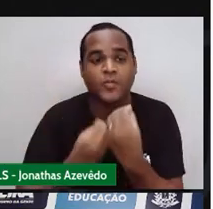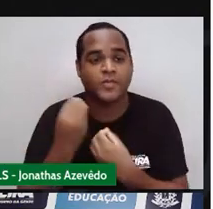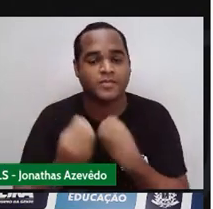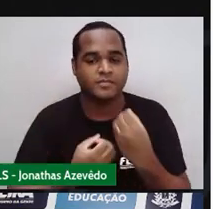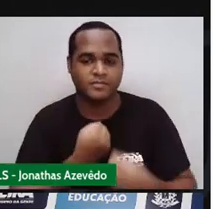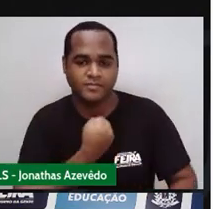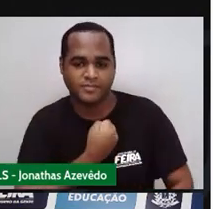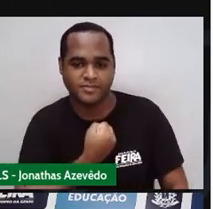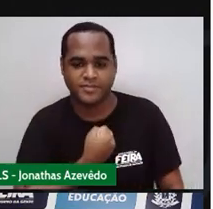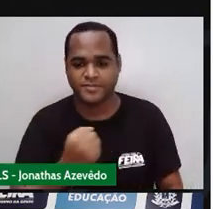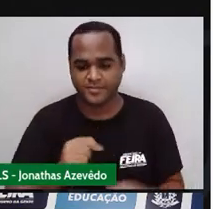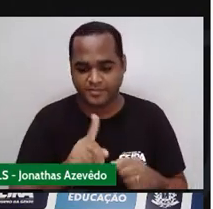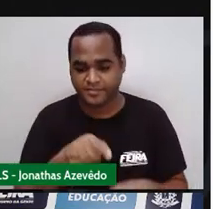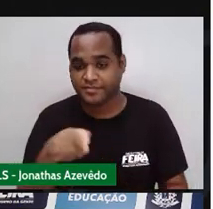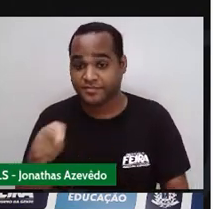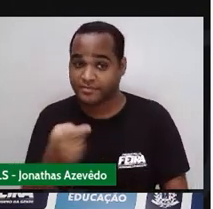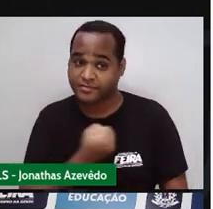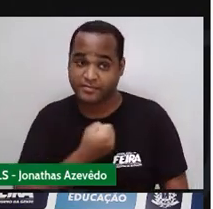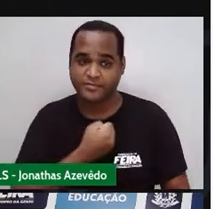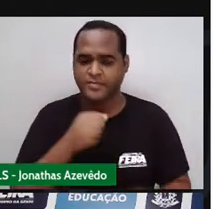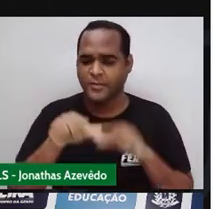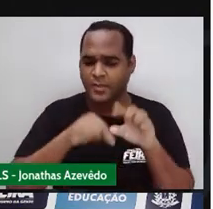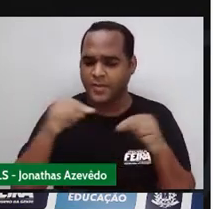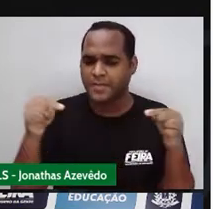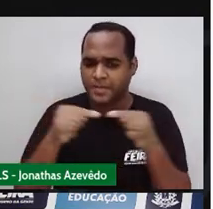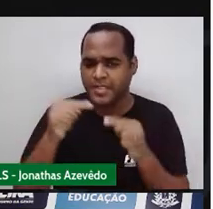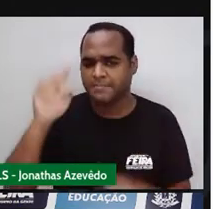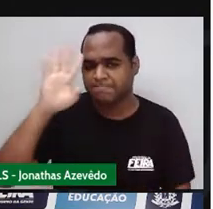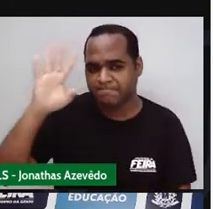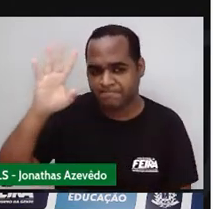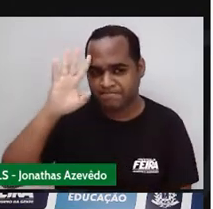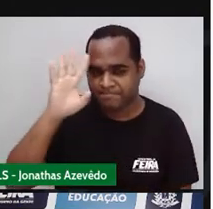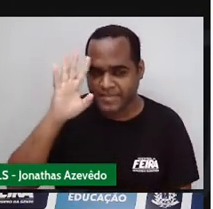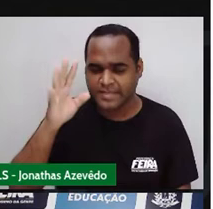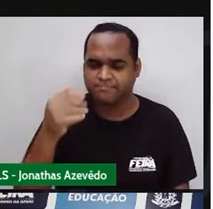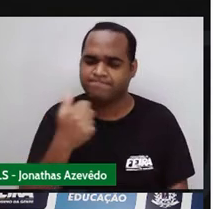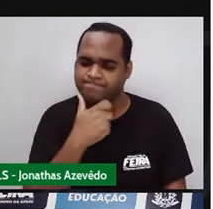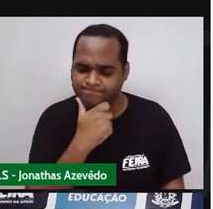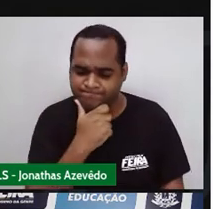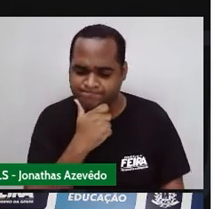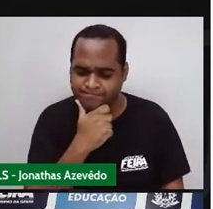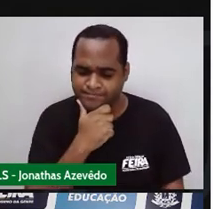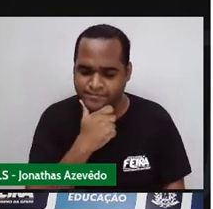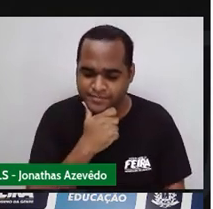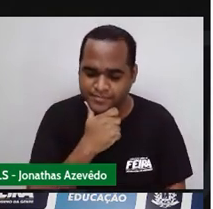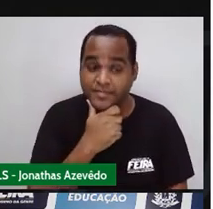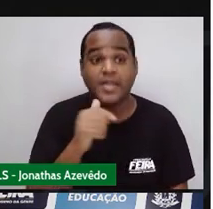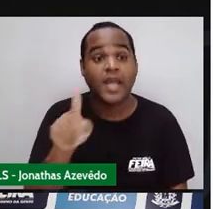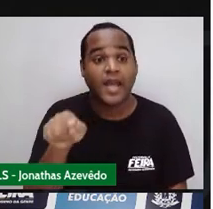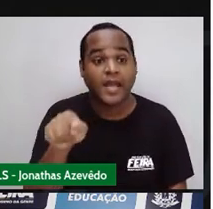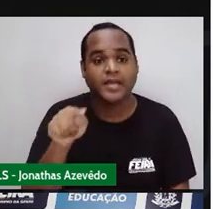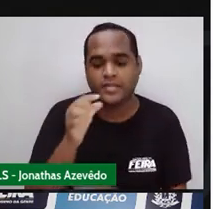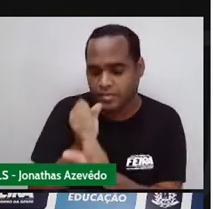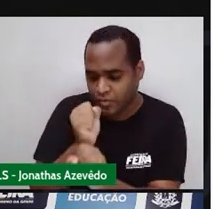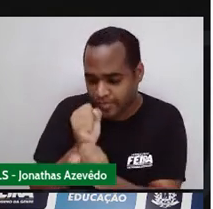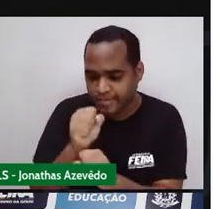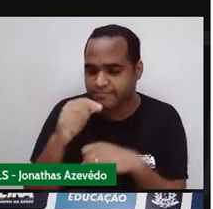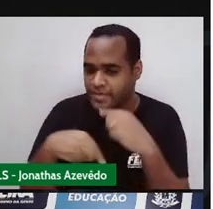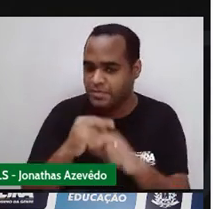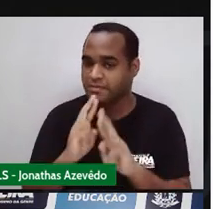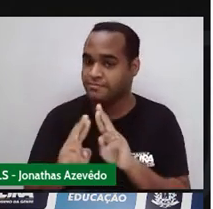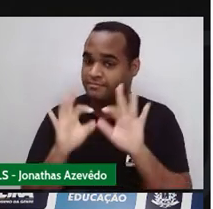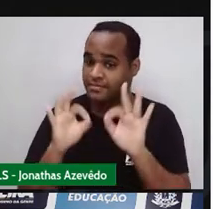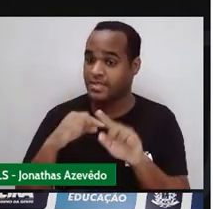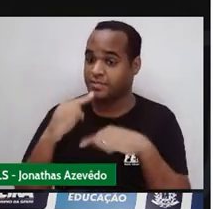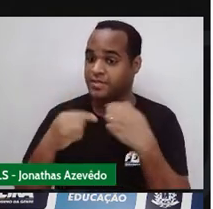números consecutivos no calendário, e ele vai fazer uma soma. O resultado dessa soma, ele vai me dizer